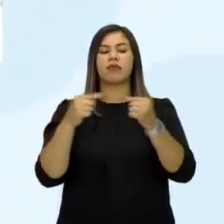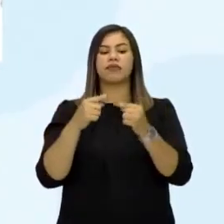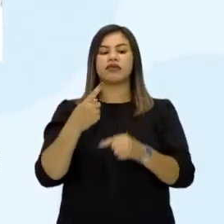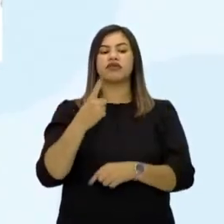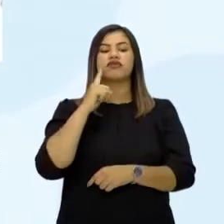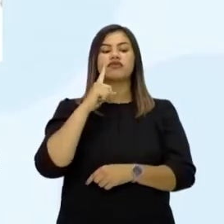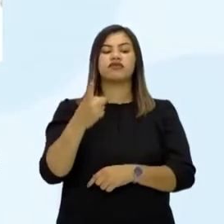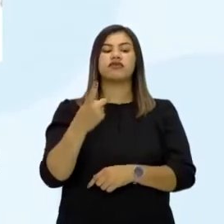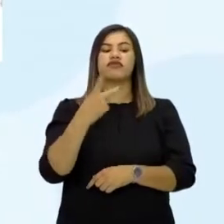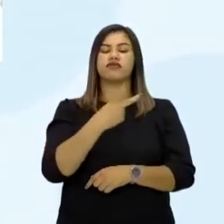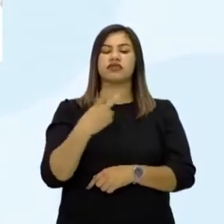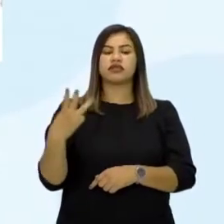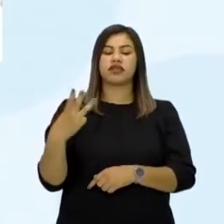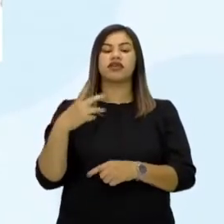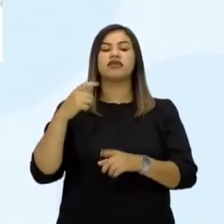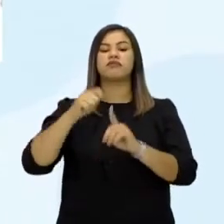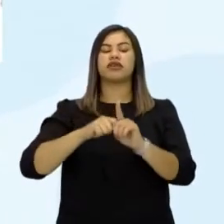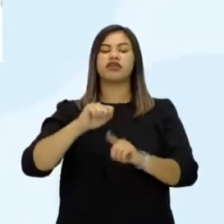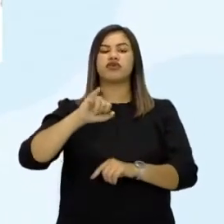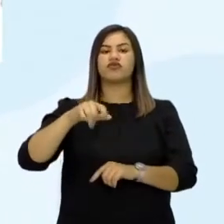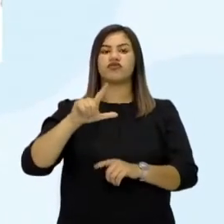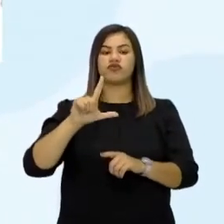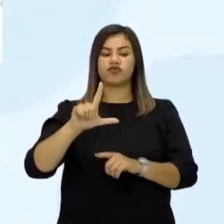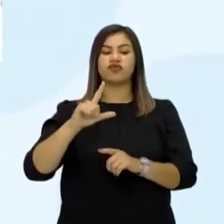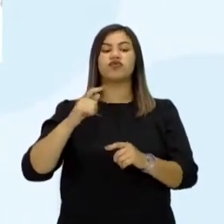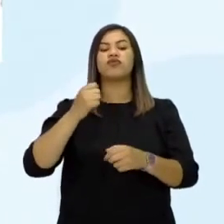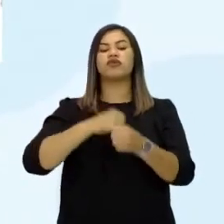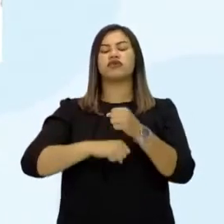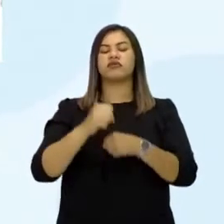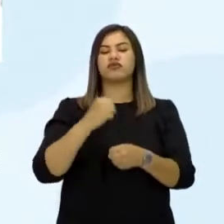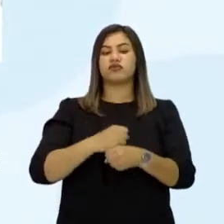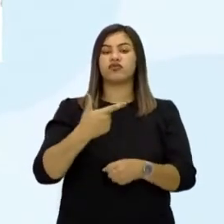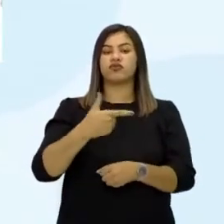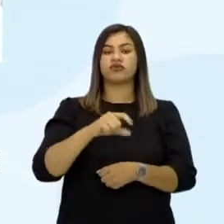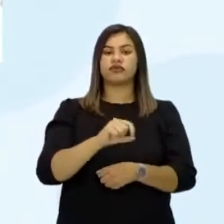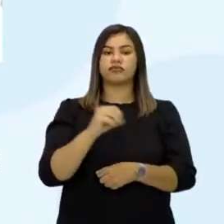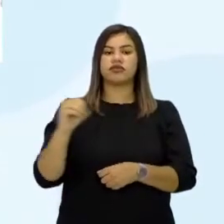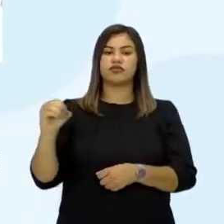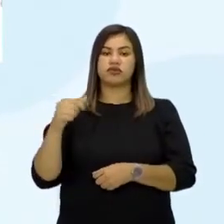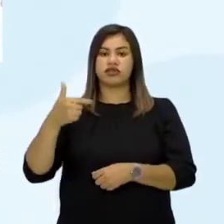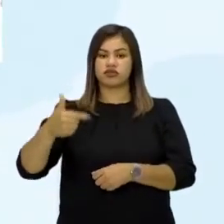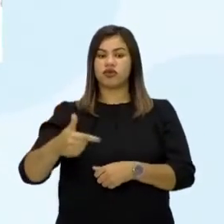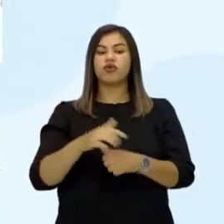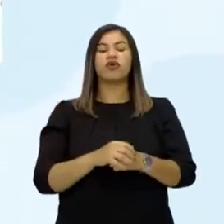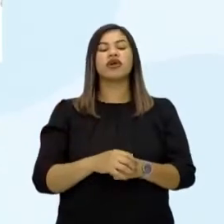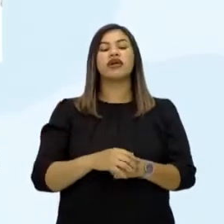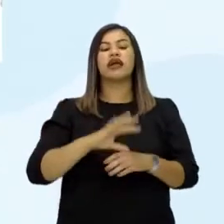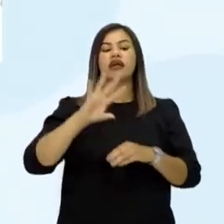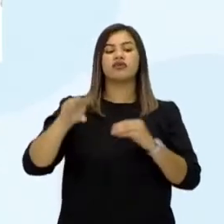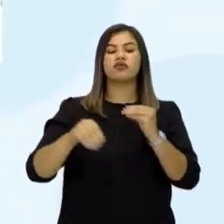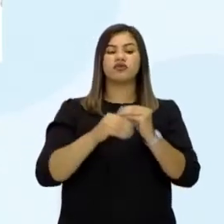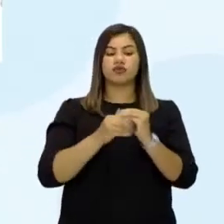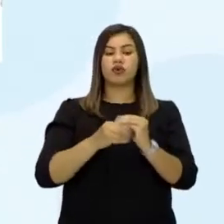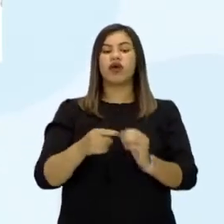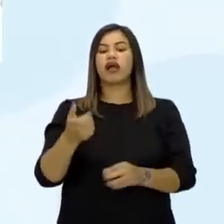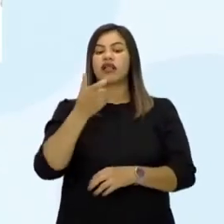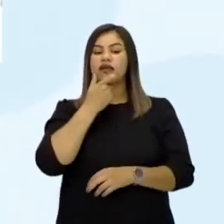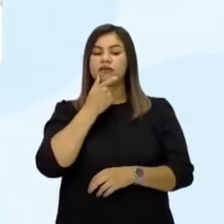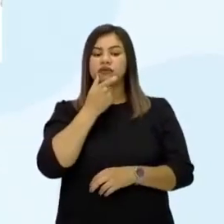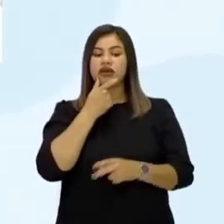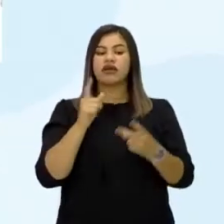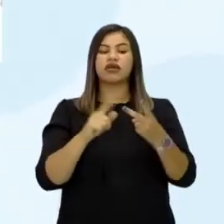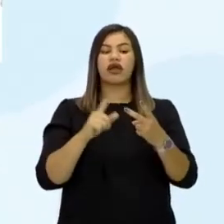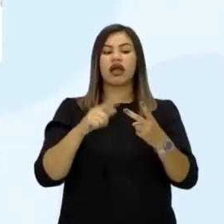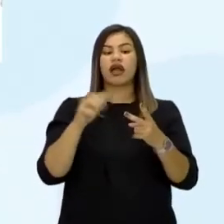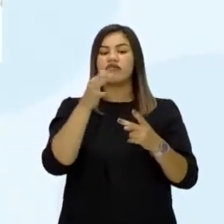Então, além dos países que faziam parte do Benelux, foi agregado a Alemanha Ocidental, a França e